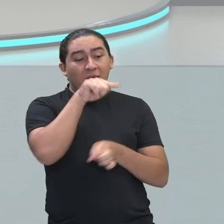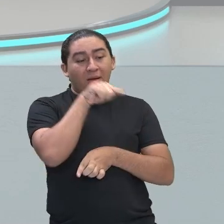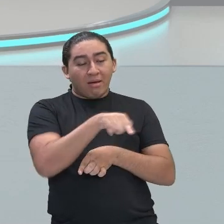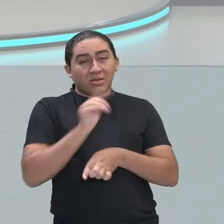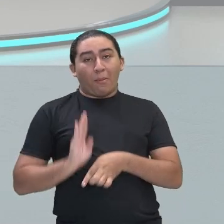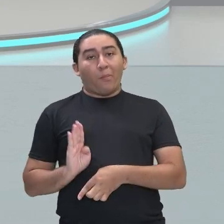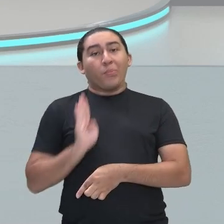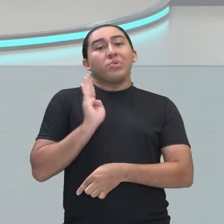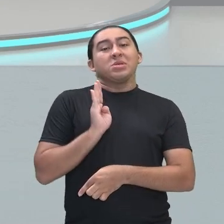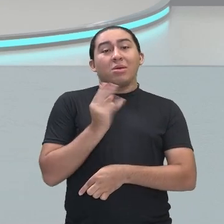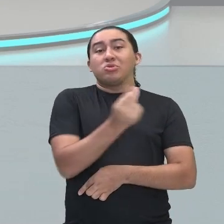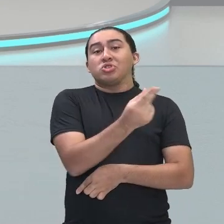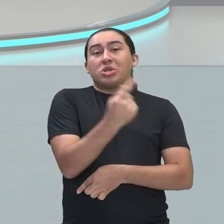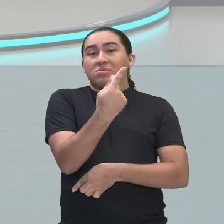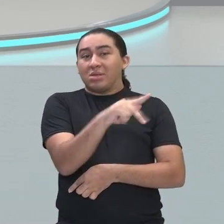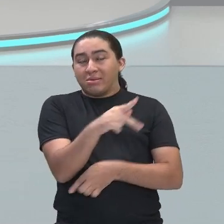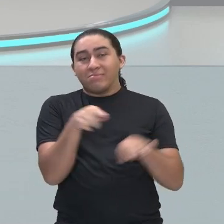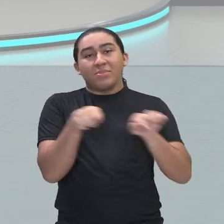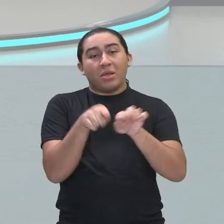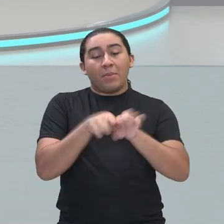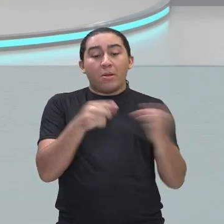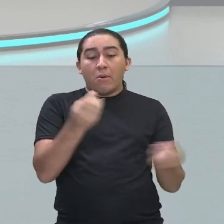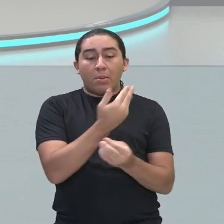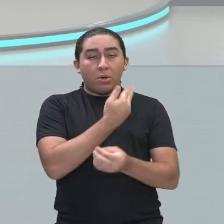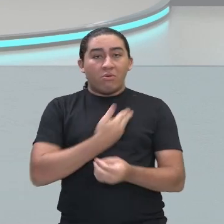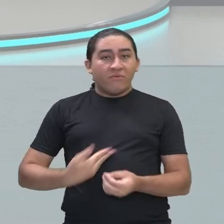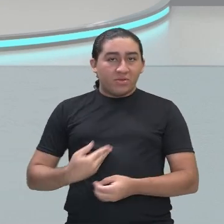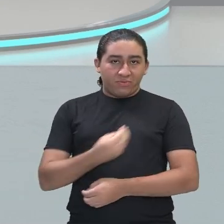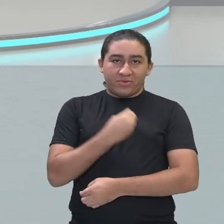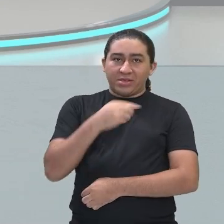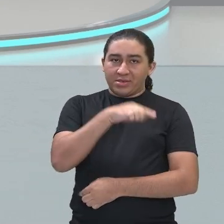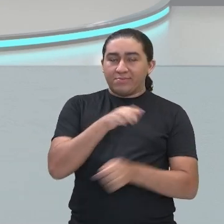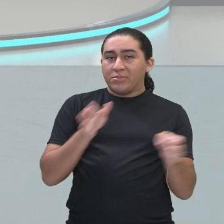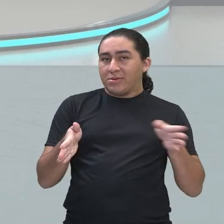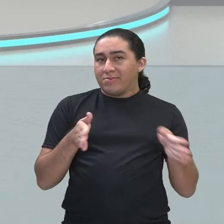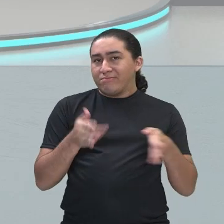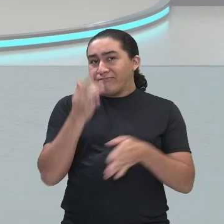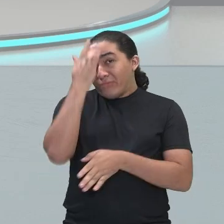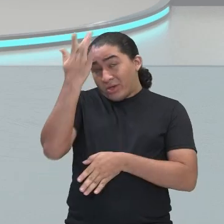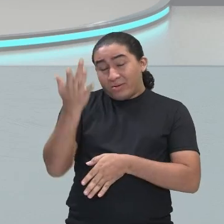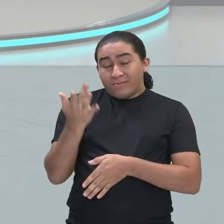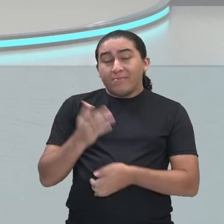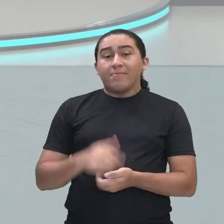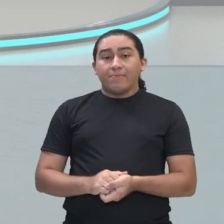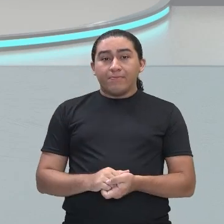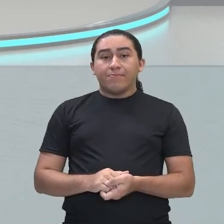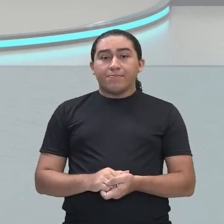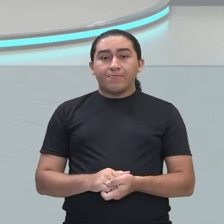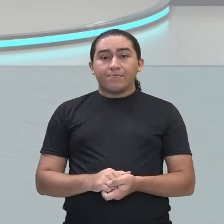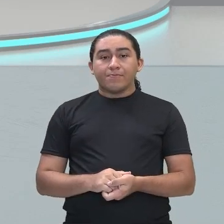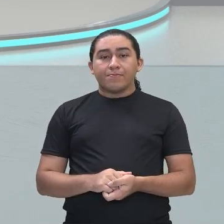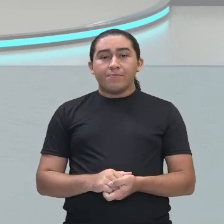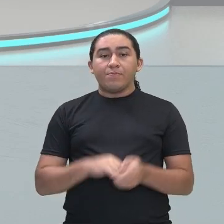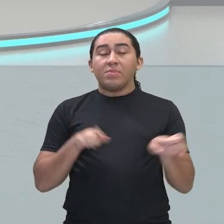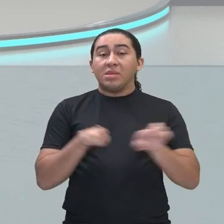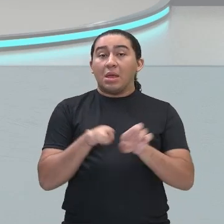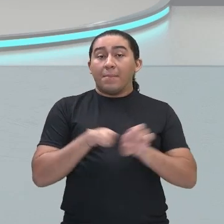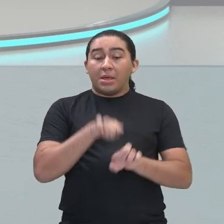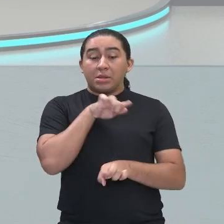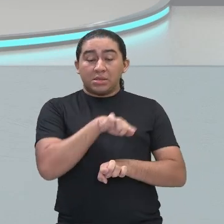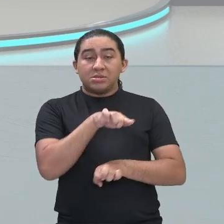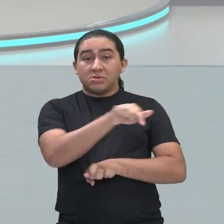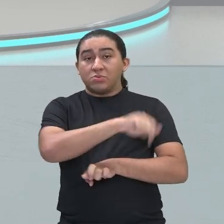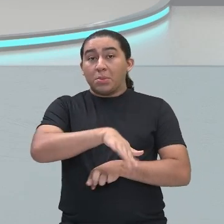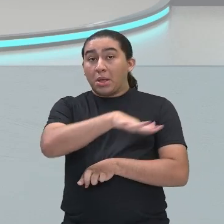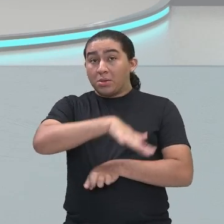burguesia. A forma de governo, a forma como se vivia naquele momento. E também os centros urbanos.